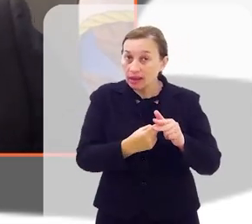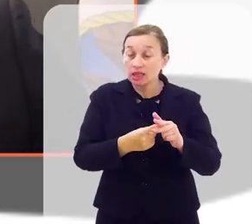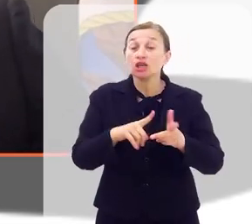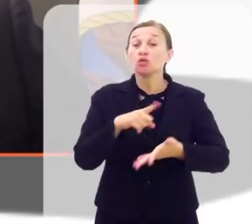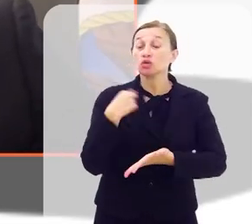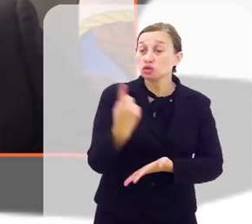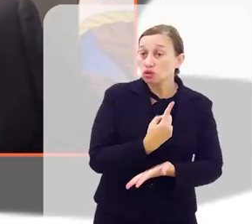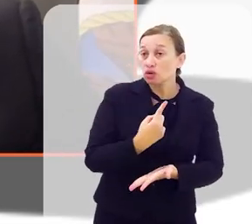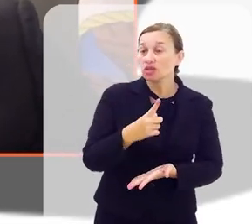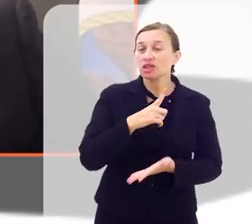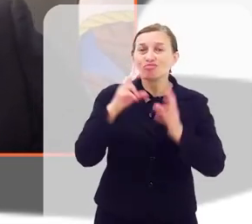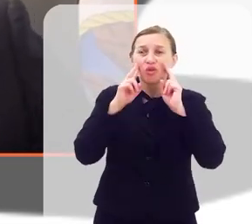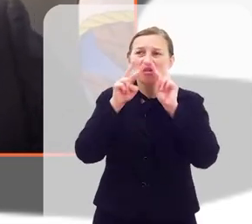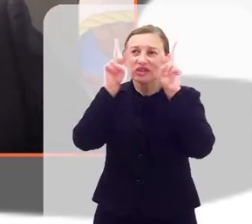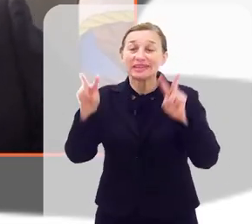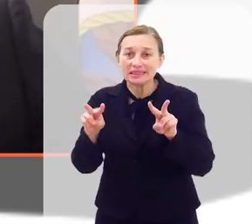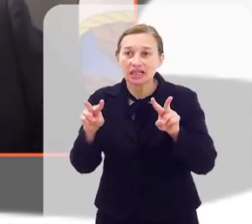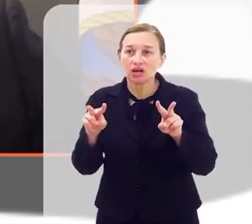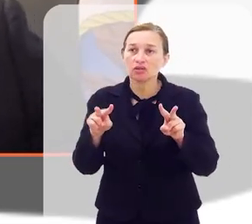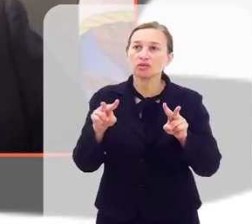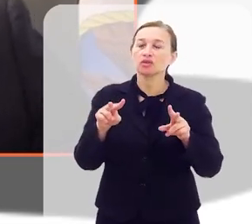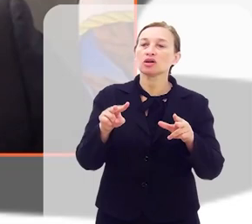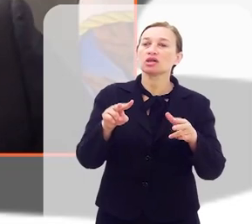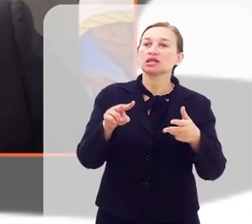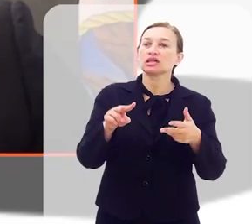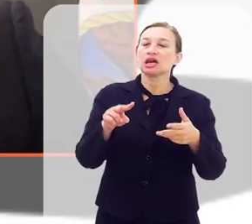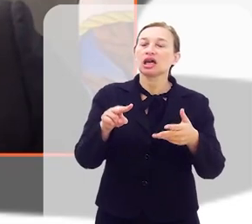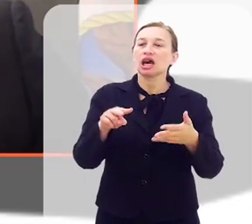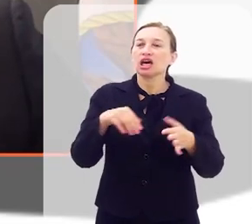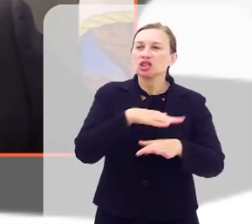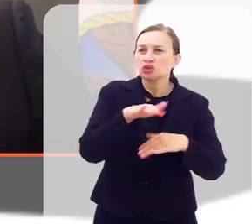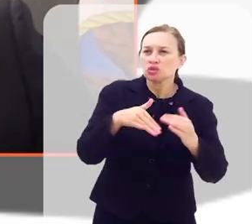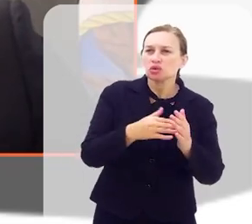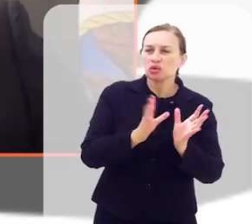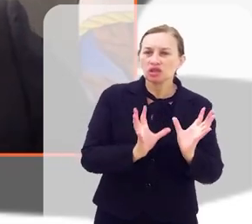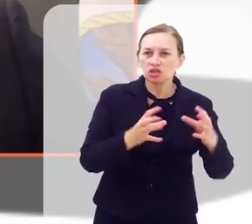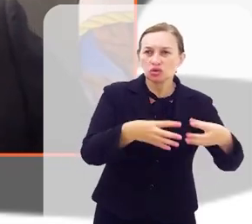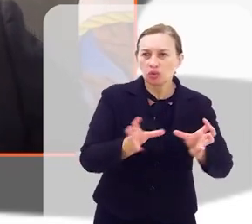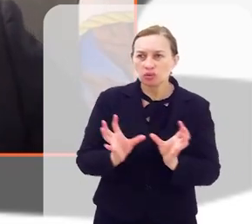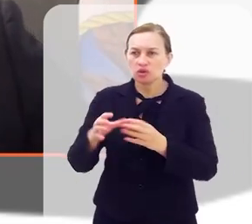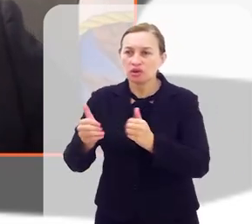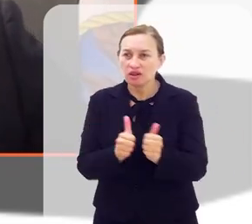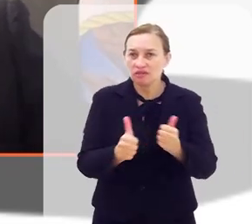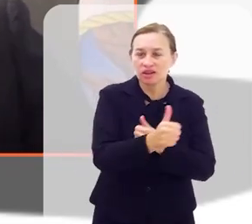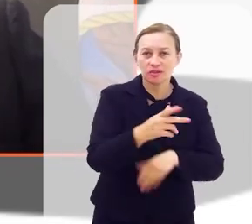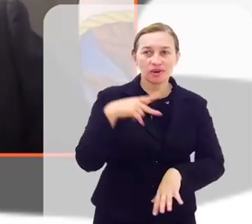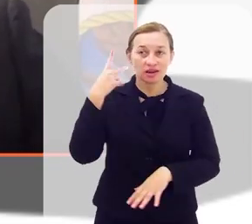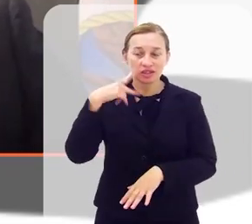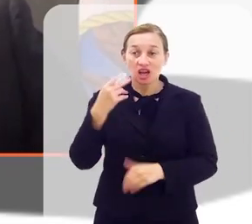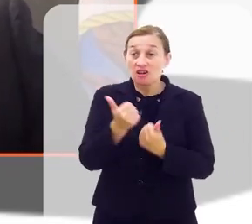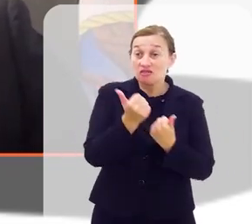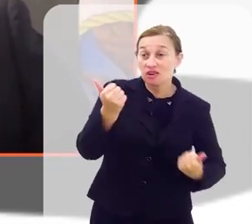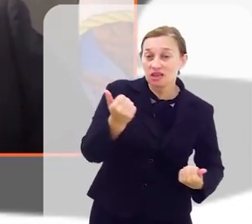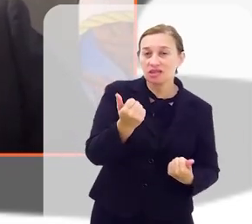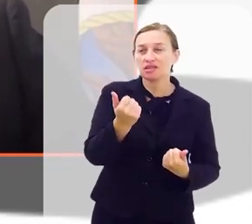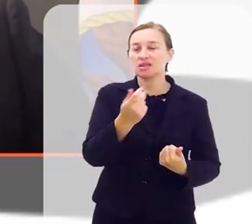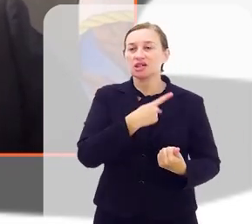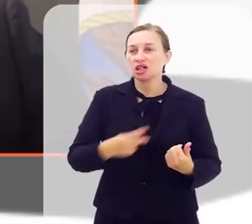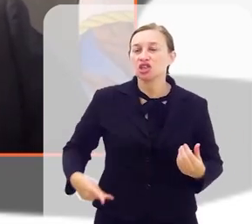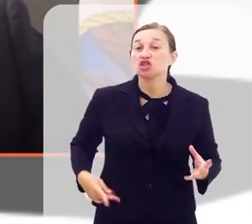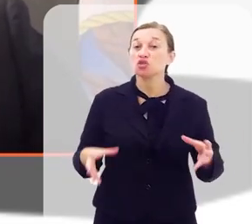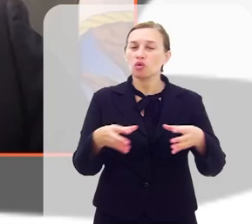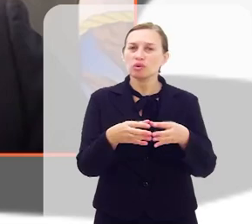E quando nós temos essa visão, participando das comissões, das frentes parlamentares, estando vice de comissões